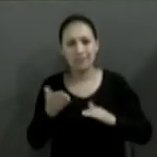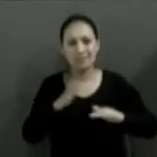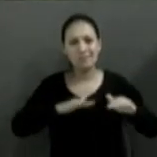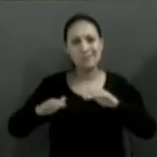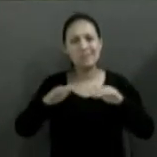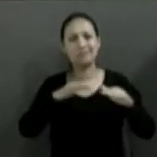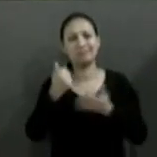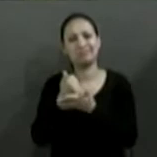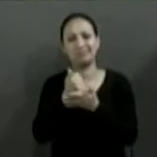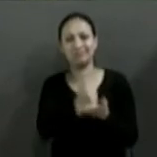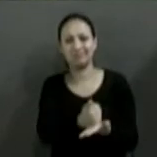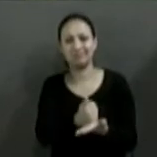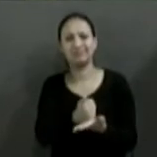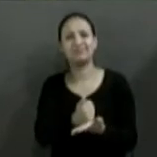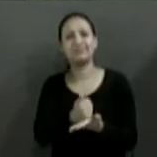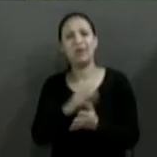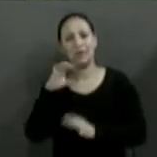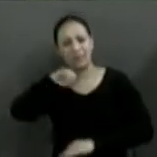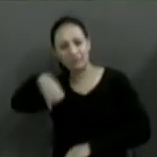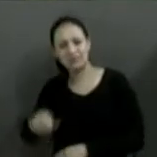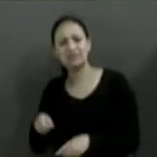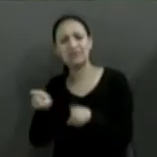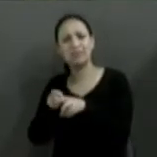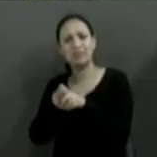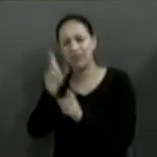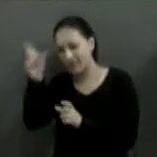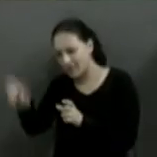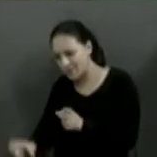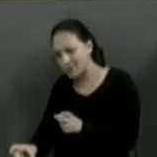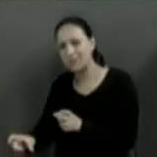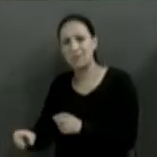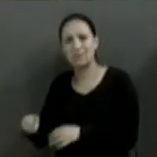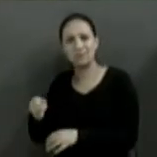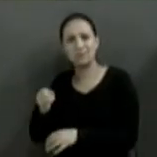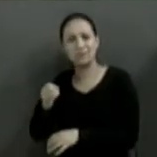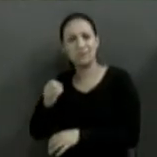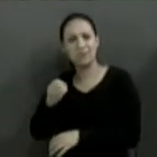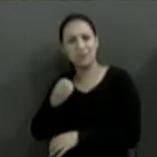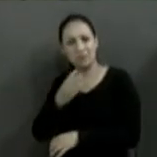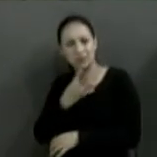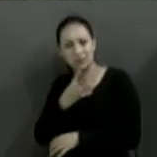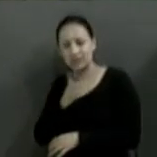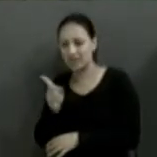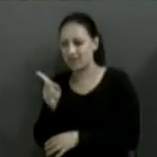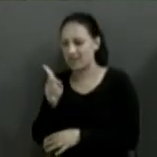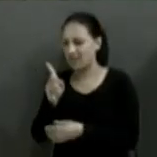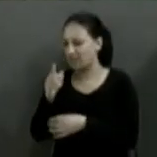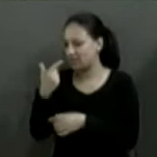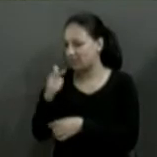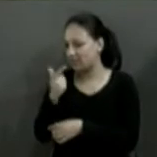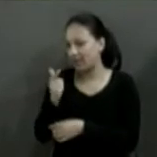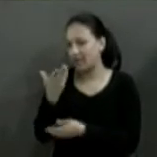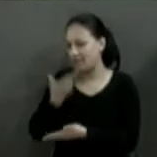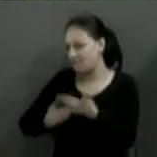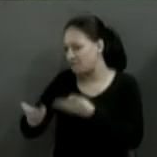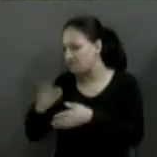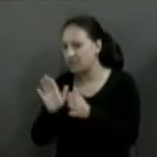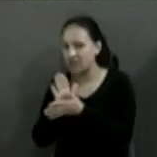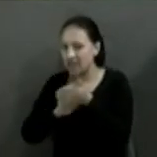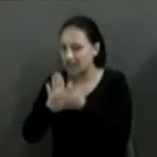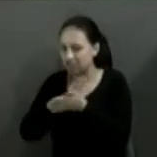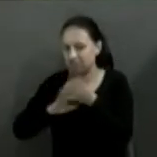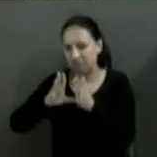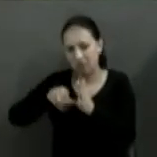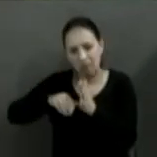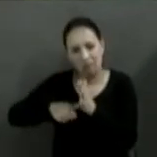aproveitando as pessoas de bem da nossa cidade, não envolvidas em falcatrua. Essas pessoas